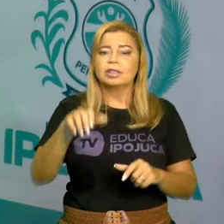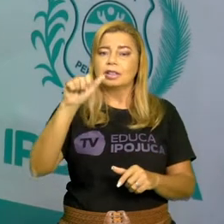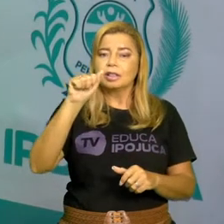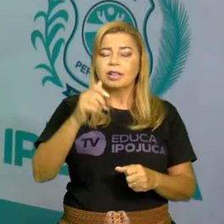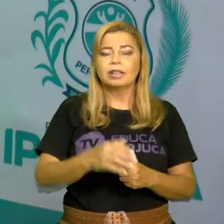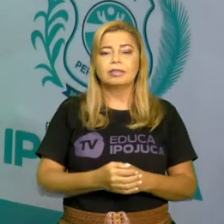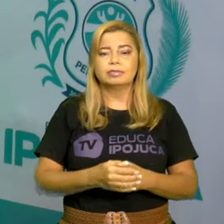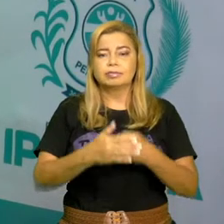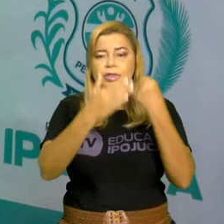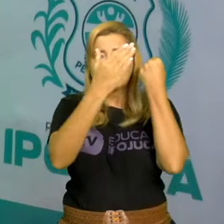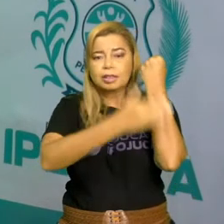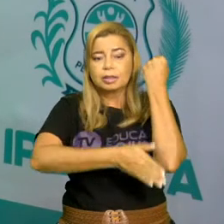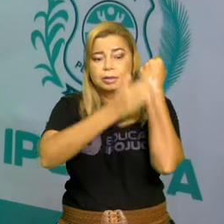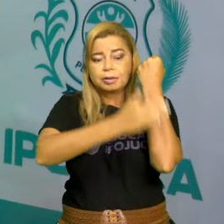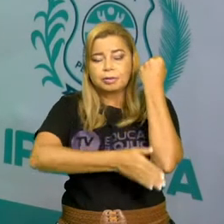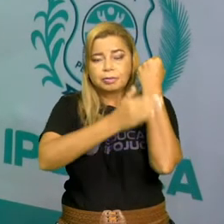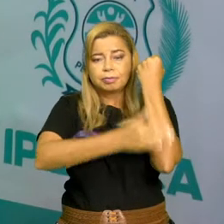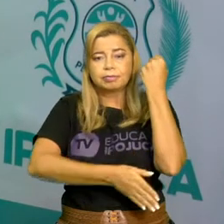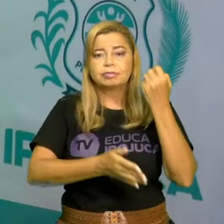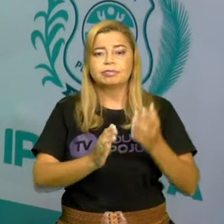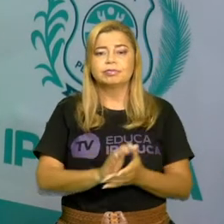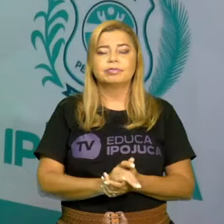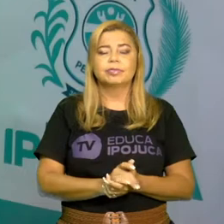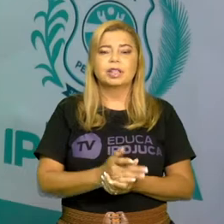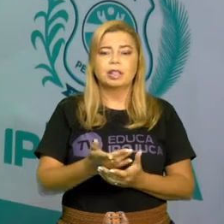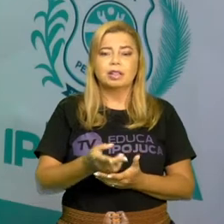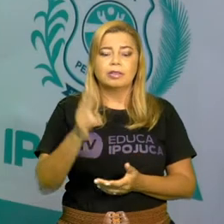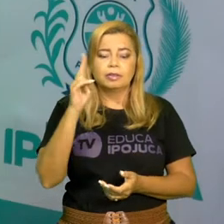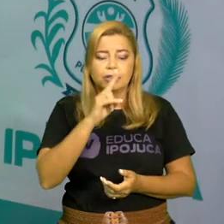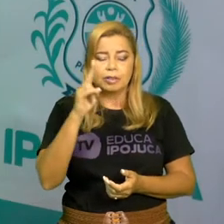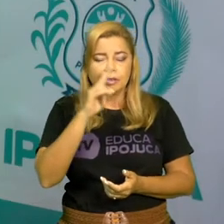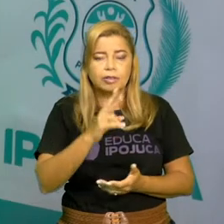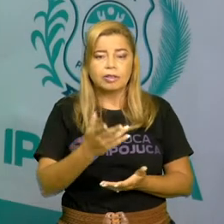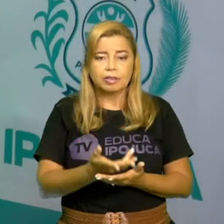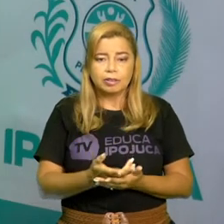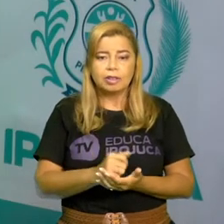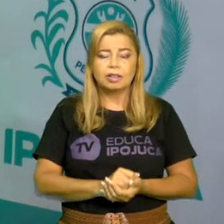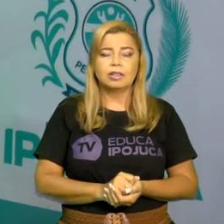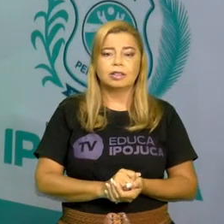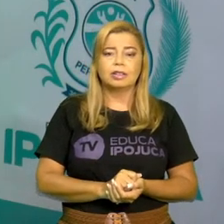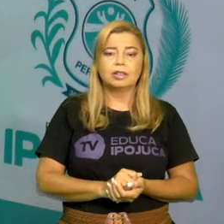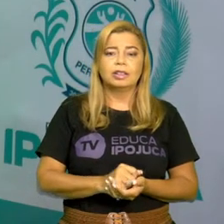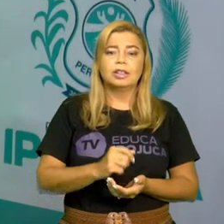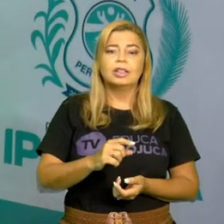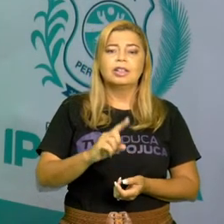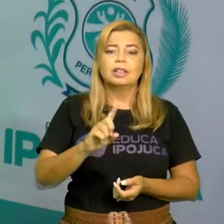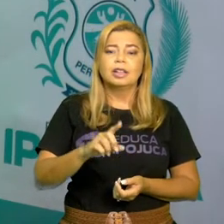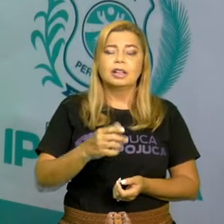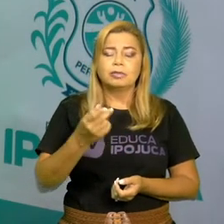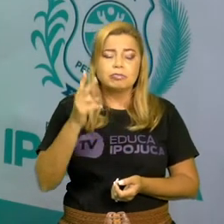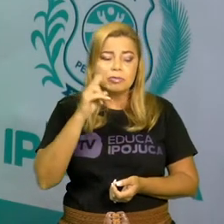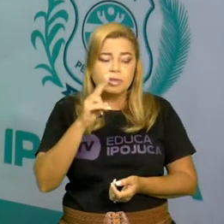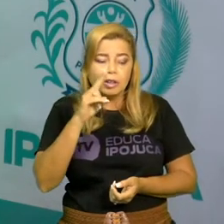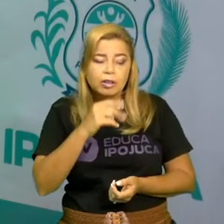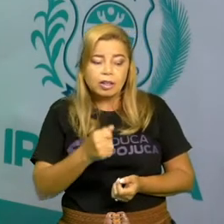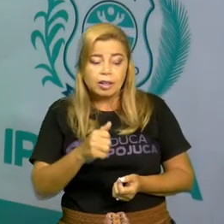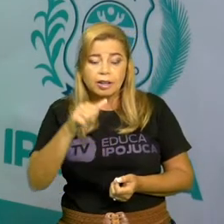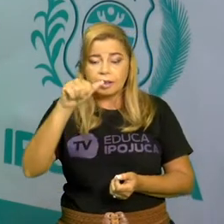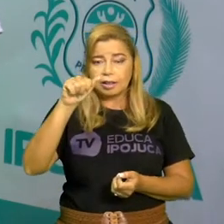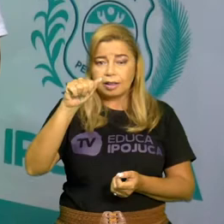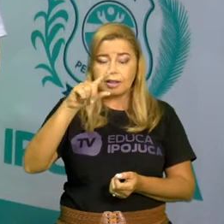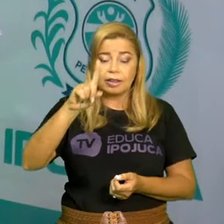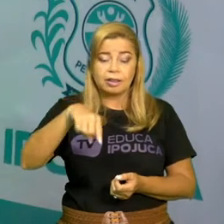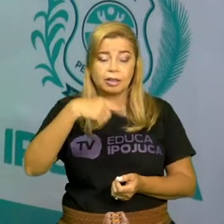eu tenho a ver em primeiro as palavras com A. Depois eu vejo que vem com AB. Aí eu vou saber que está ali.